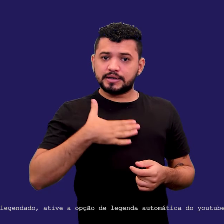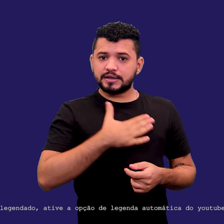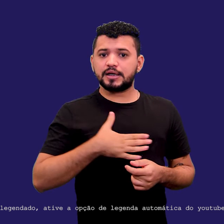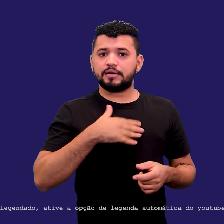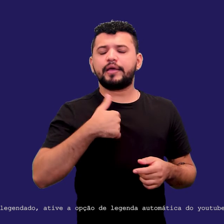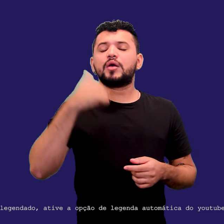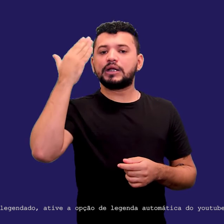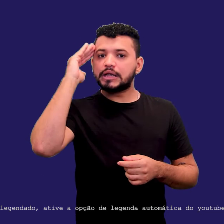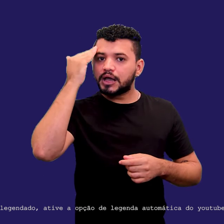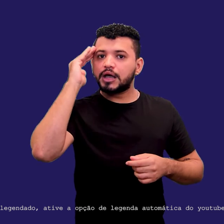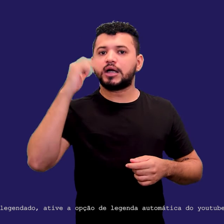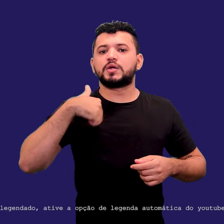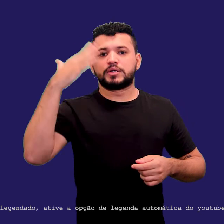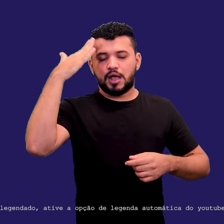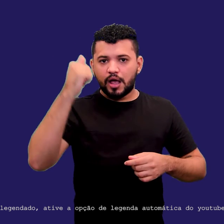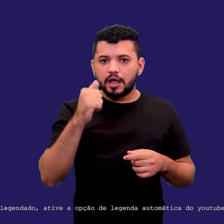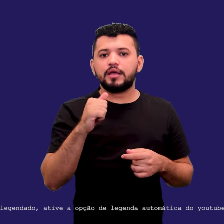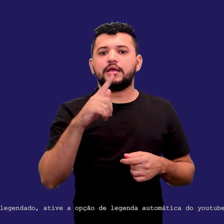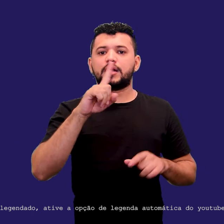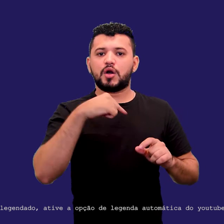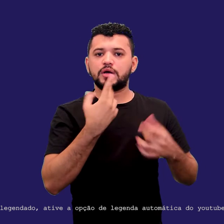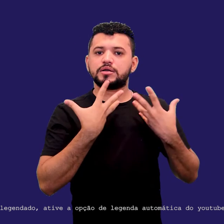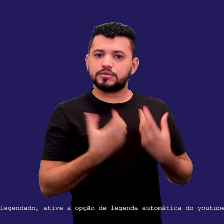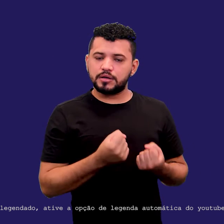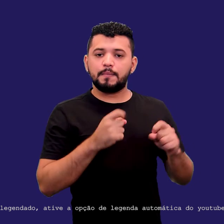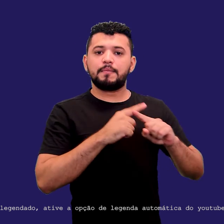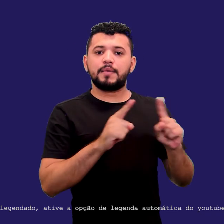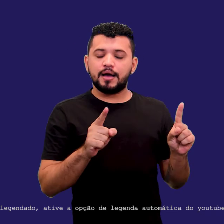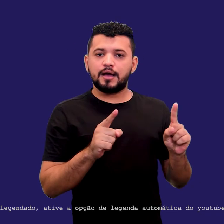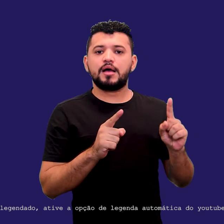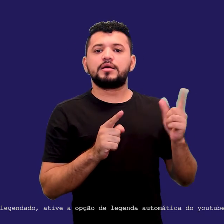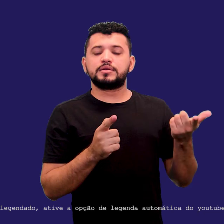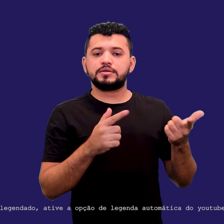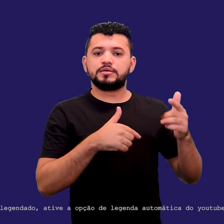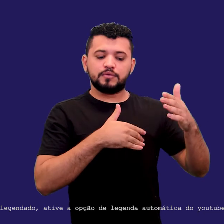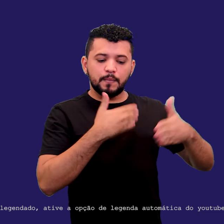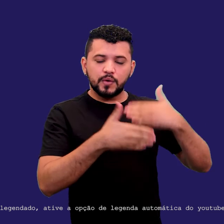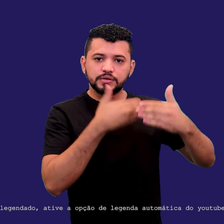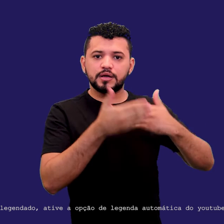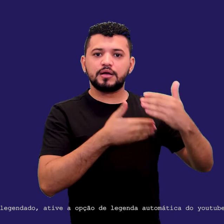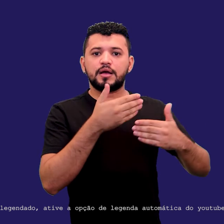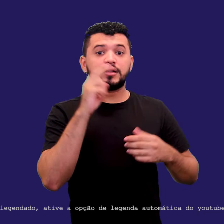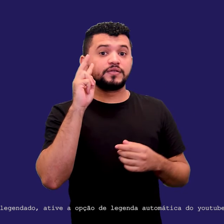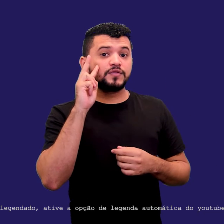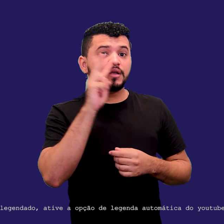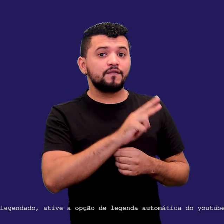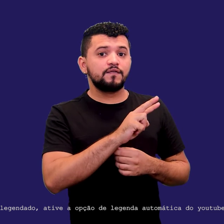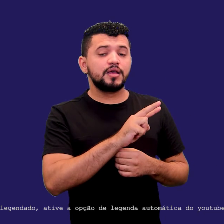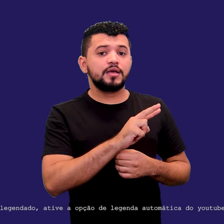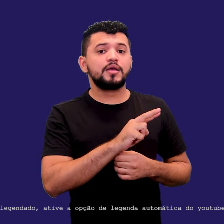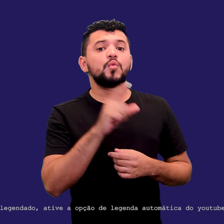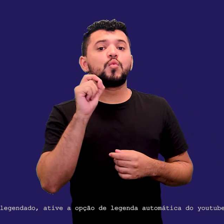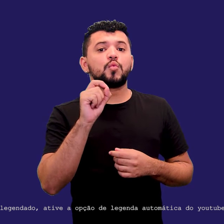todas essas questões, nós também trabalhamos muito. O processo é você enxergar isso como uma